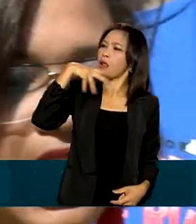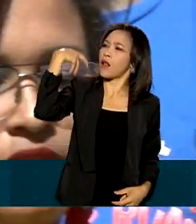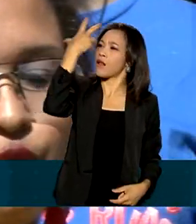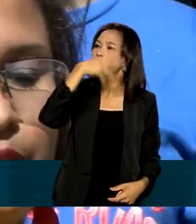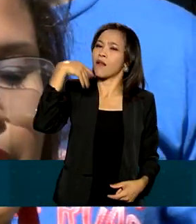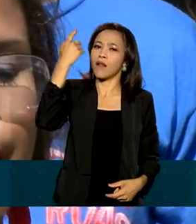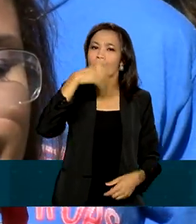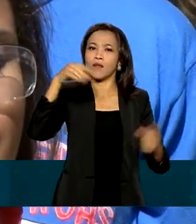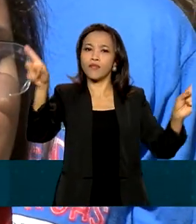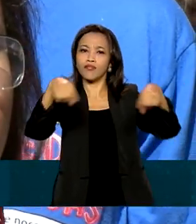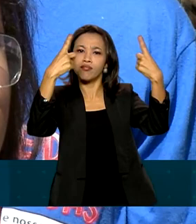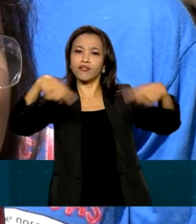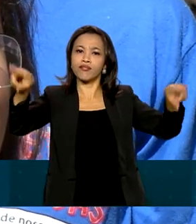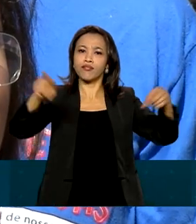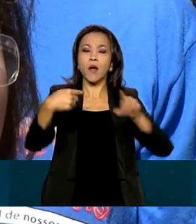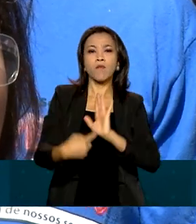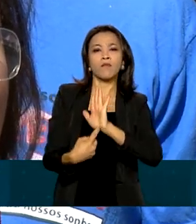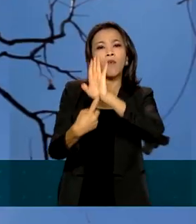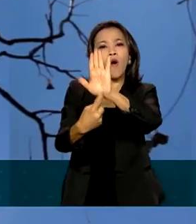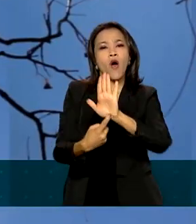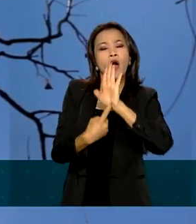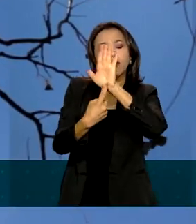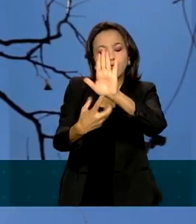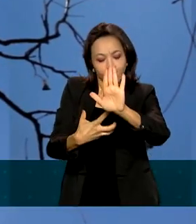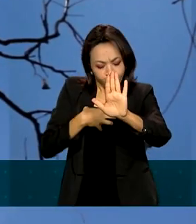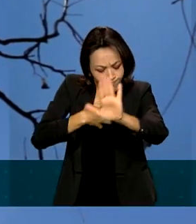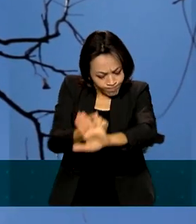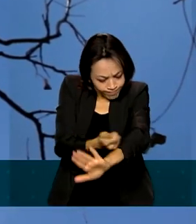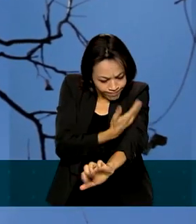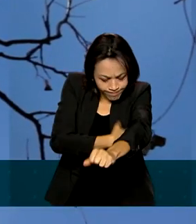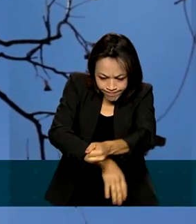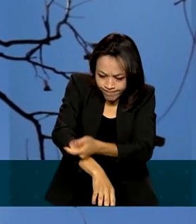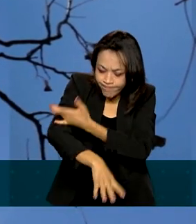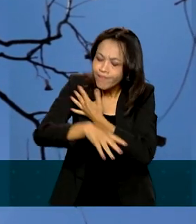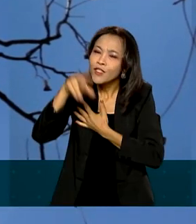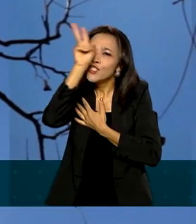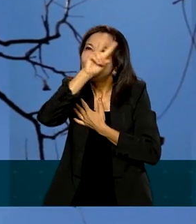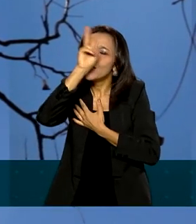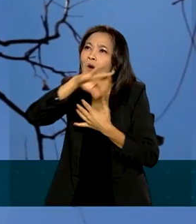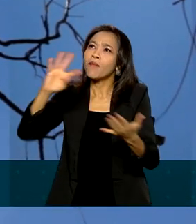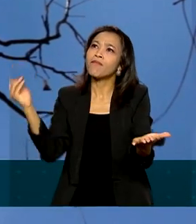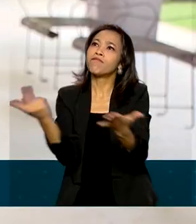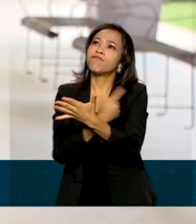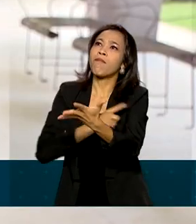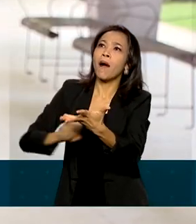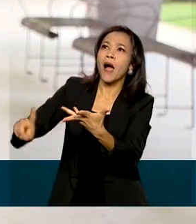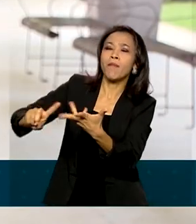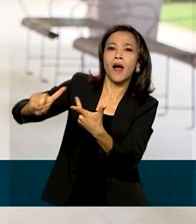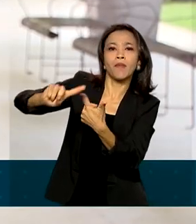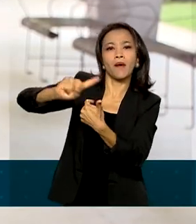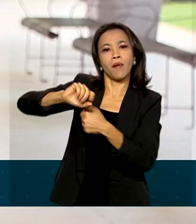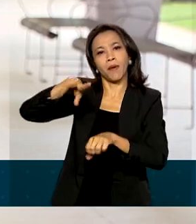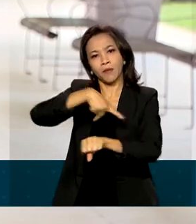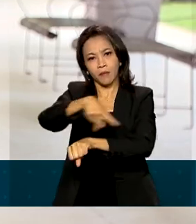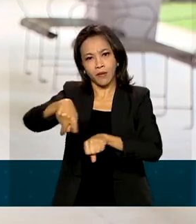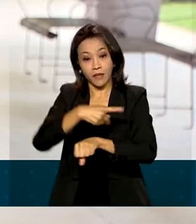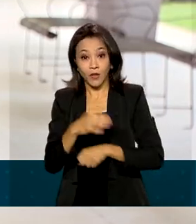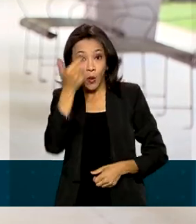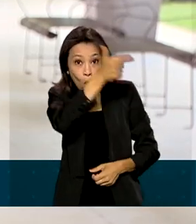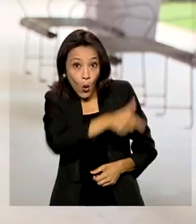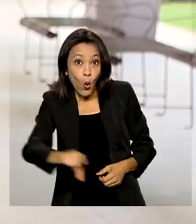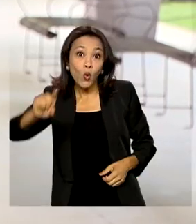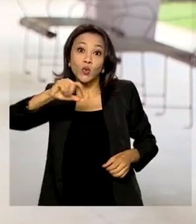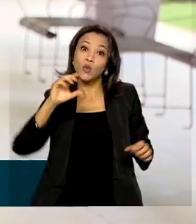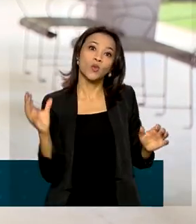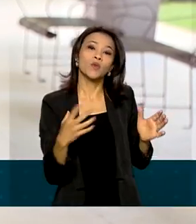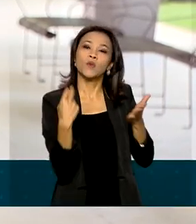música que demonstram sentimentos e contam fatos históricos do nosso país. Outro símbolo do nosso país